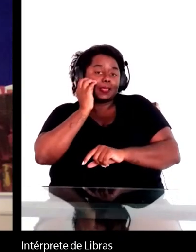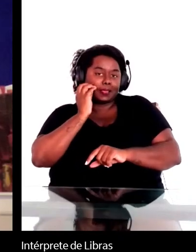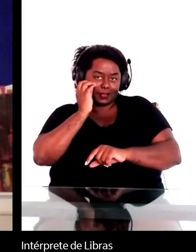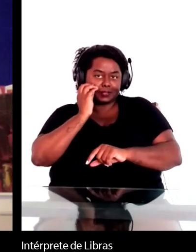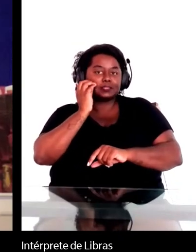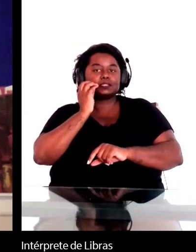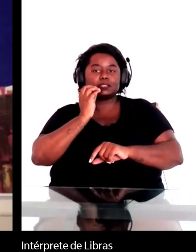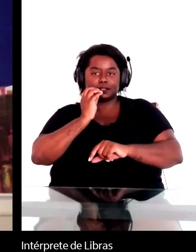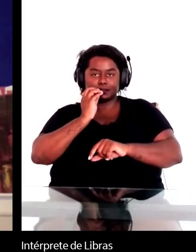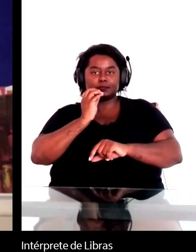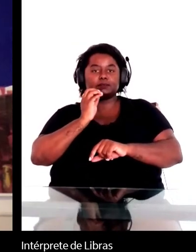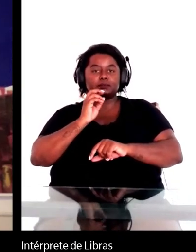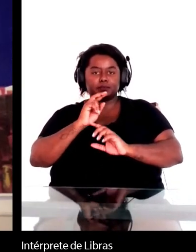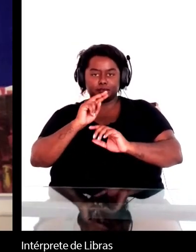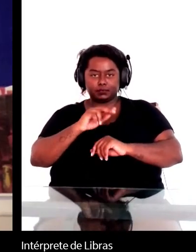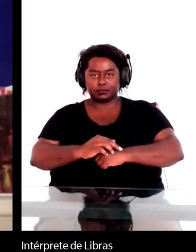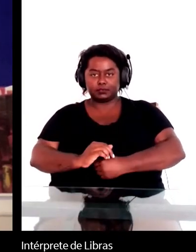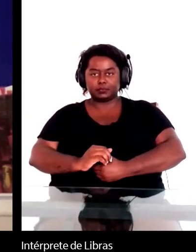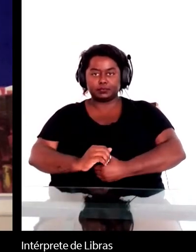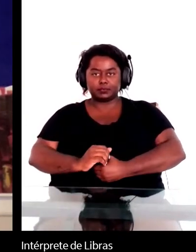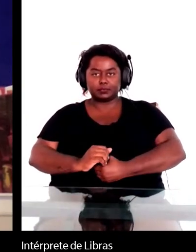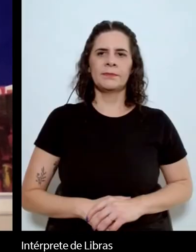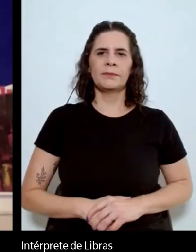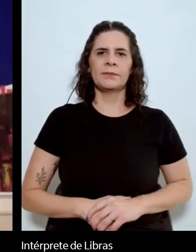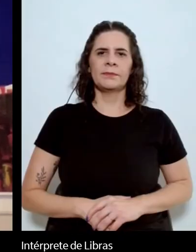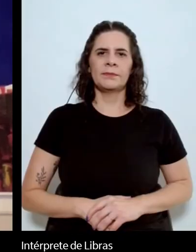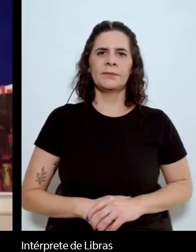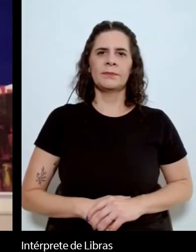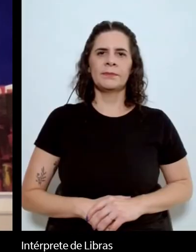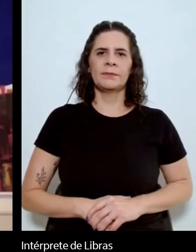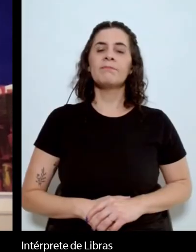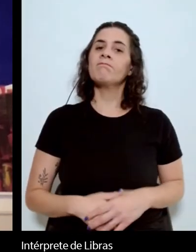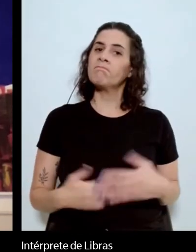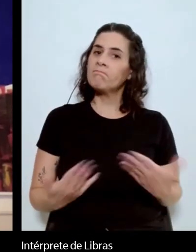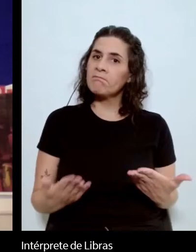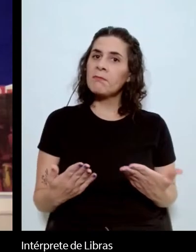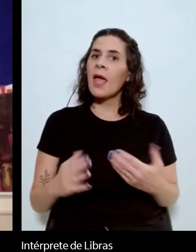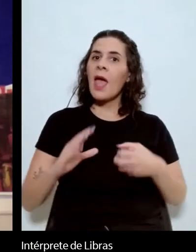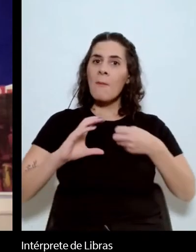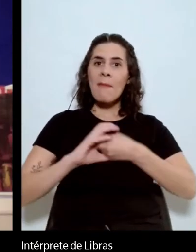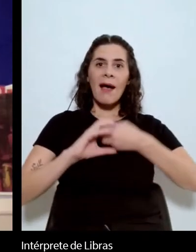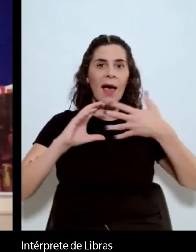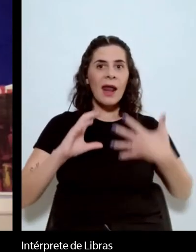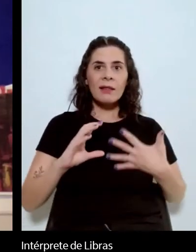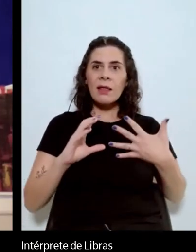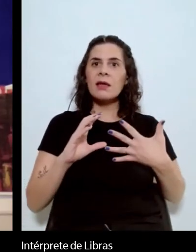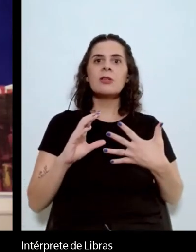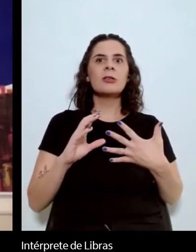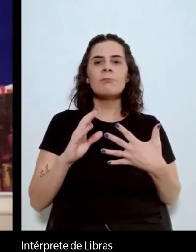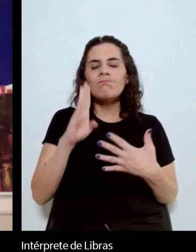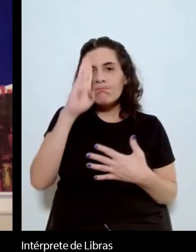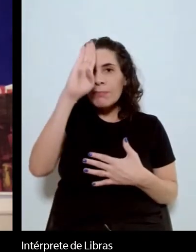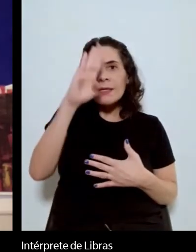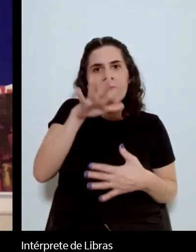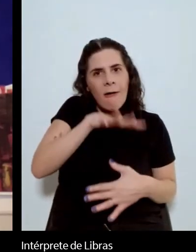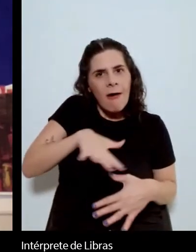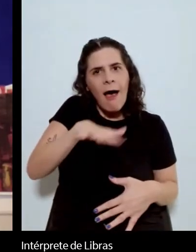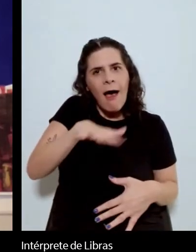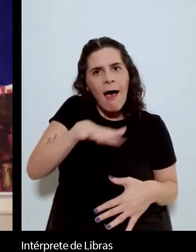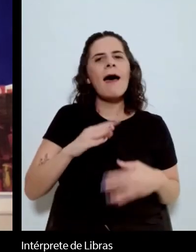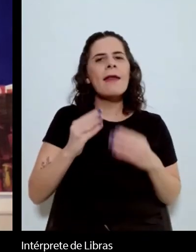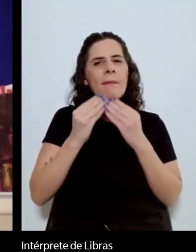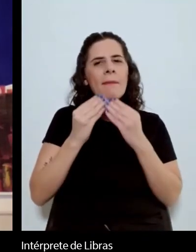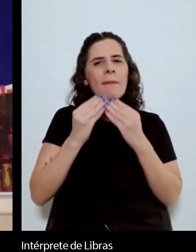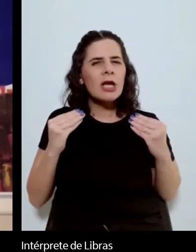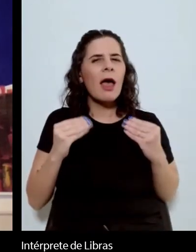de Machado de Assis, mas eu acho que é uma característica muito atraente em Machado e para